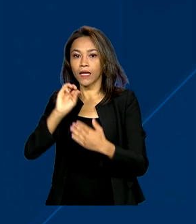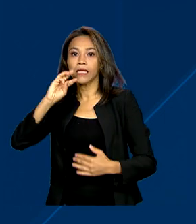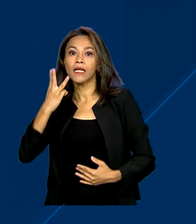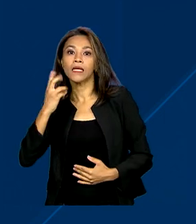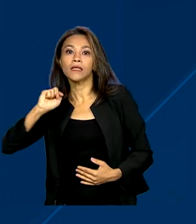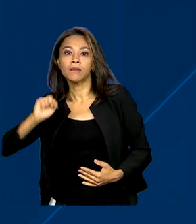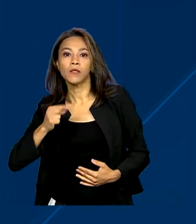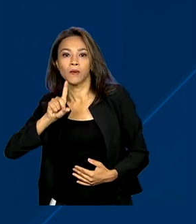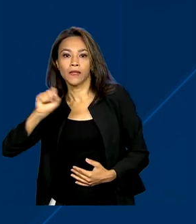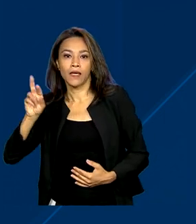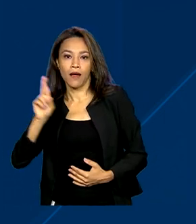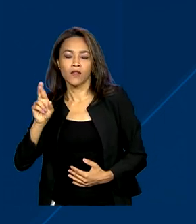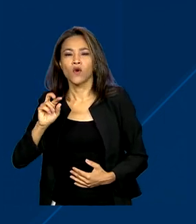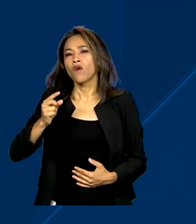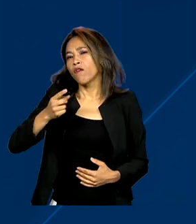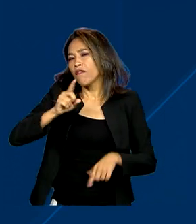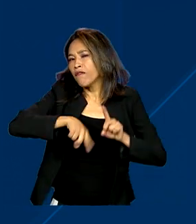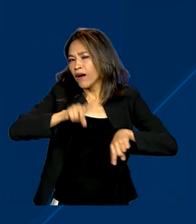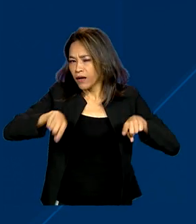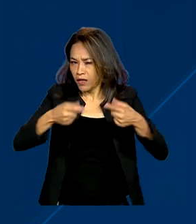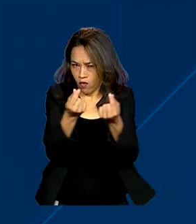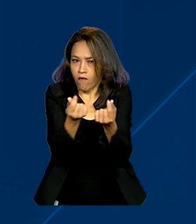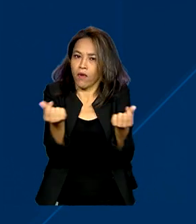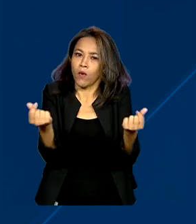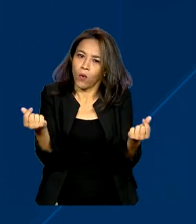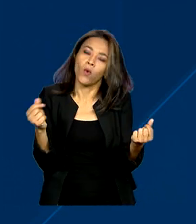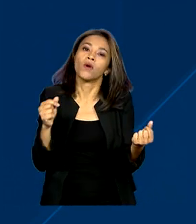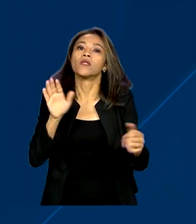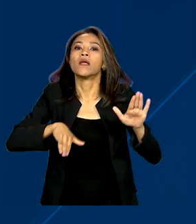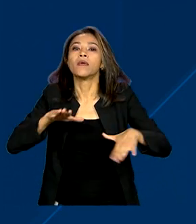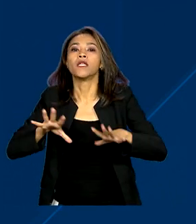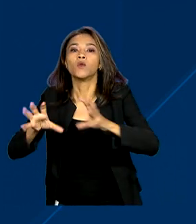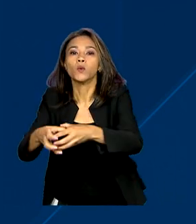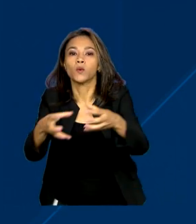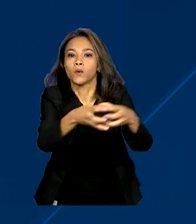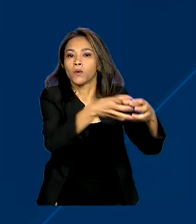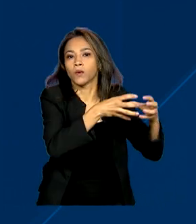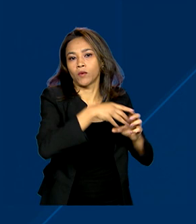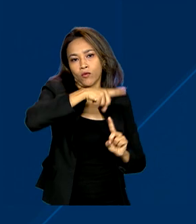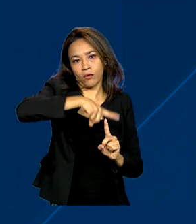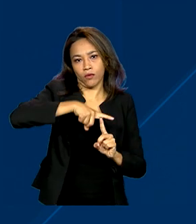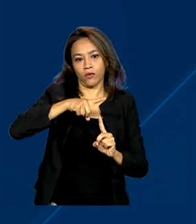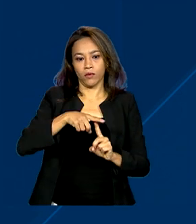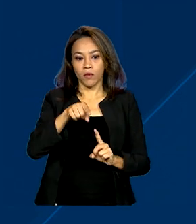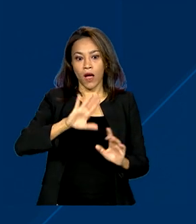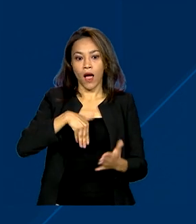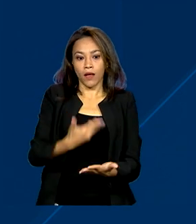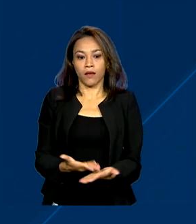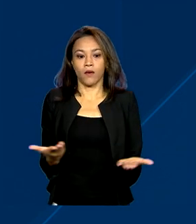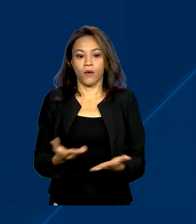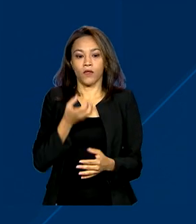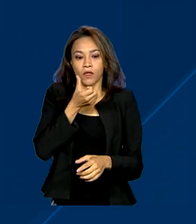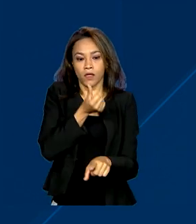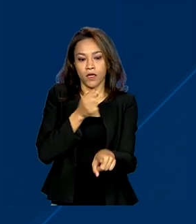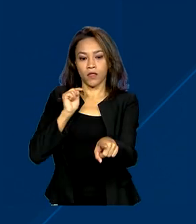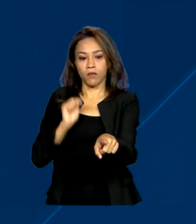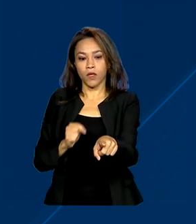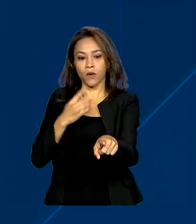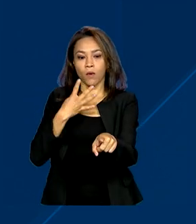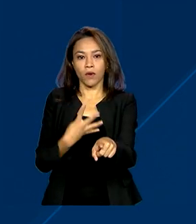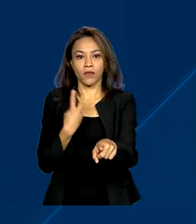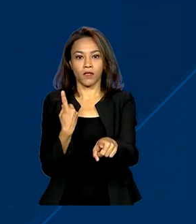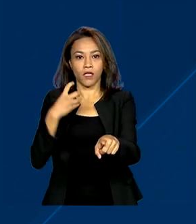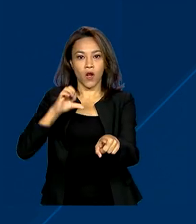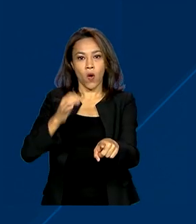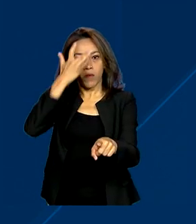valor varia segundo a categoria. Atualmente, o programa contempla cerca de 6.400 competidores.